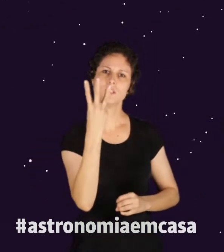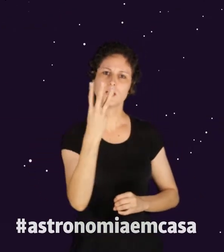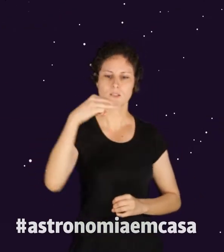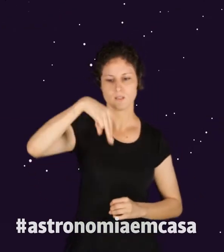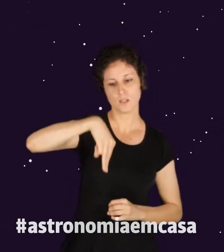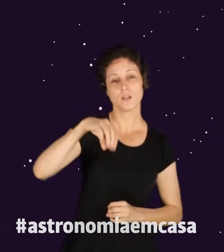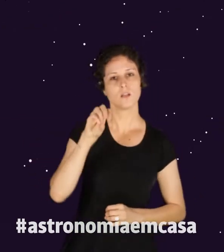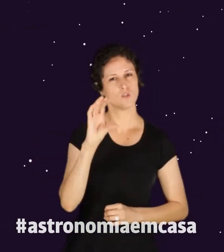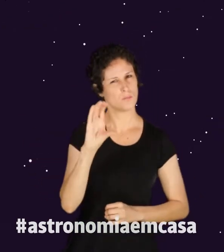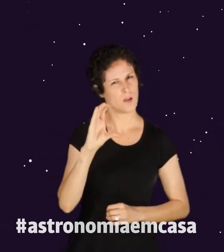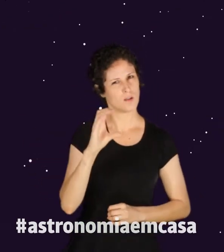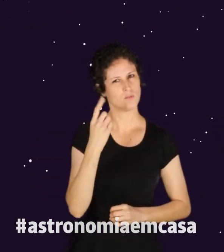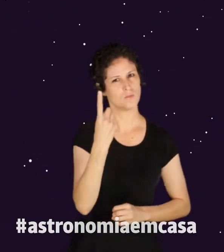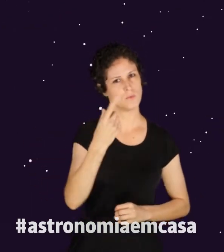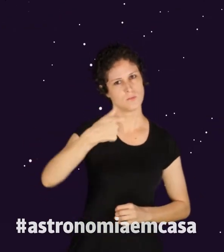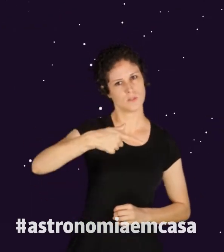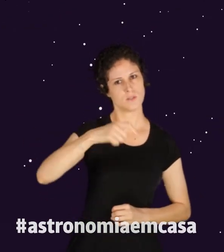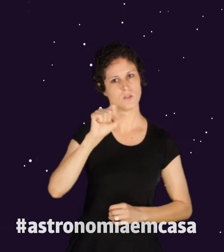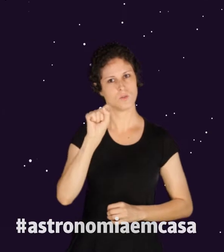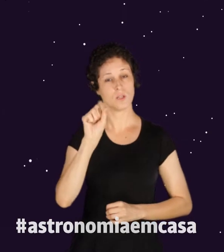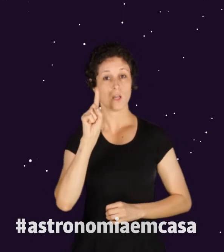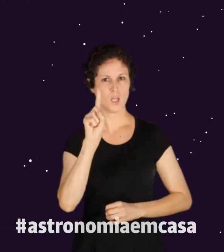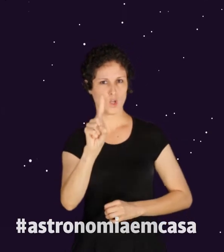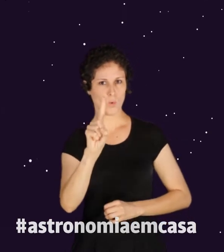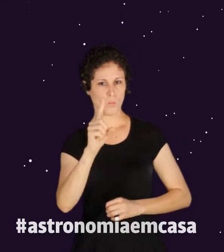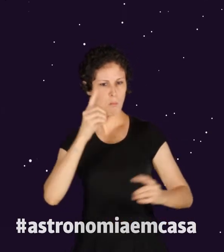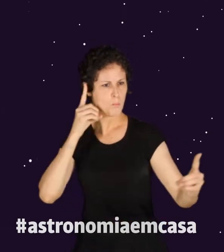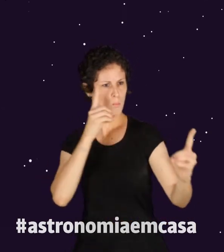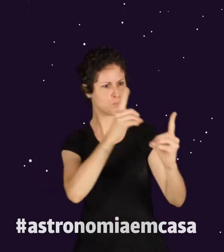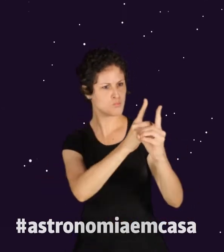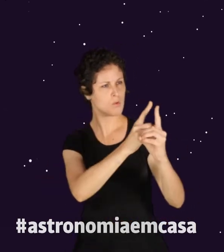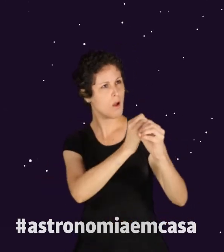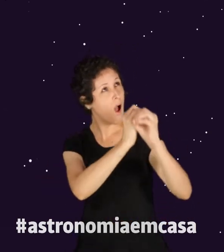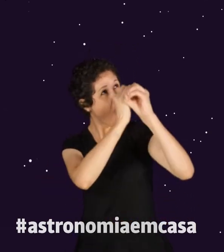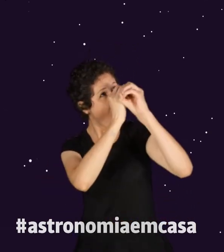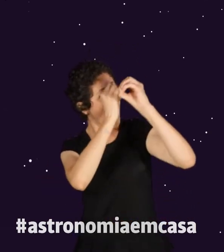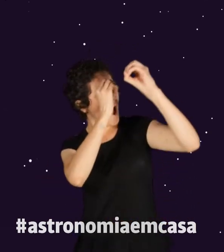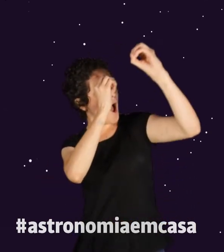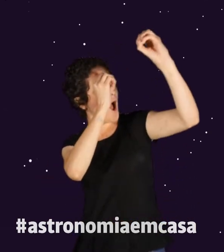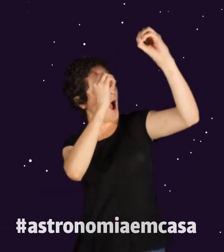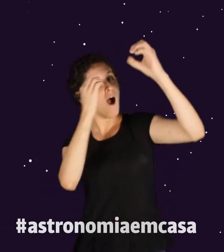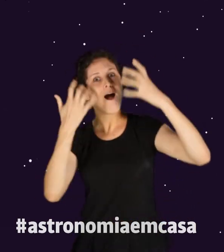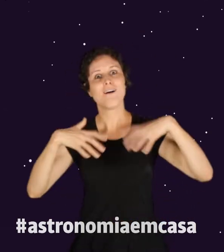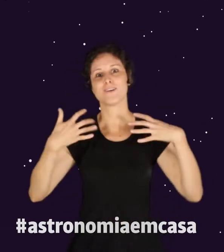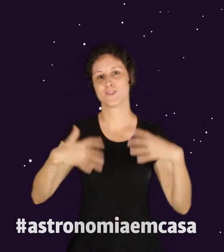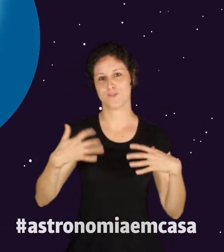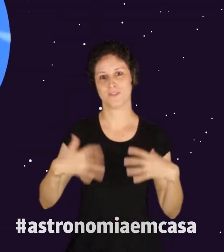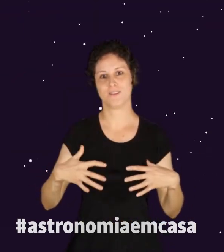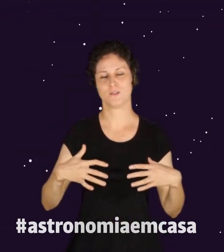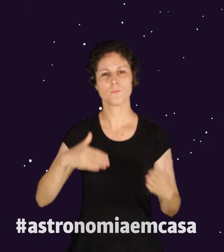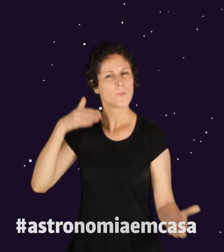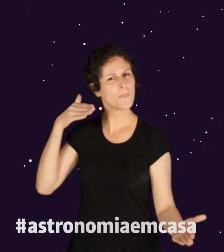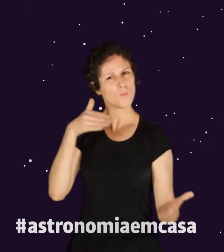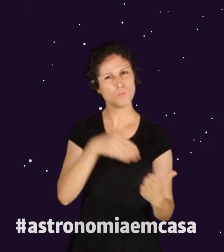primeiro planeta a ser descoberto por um telescópio. Isso aconteceu no dia 13 de março de 1781. E